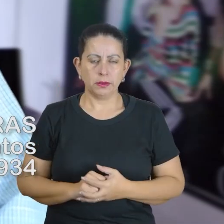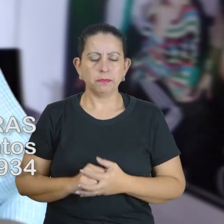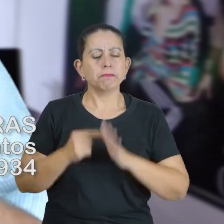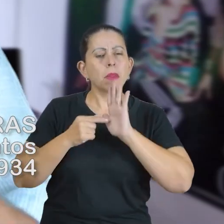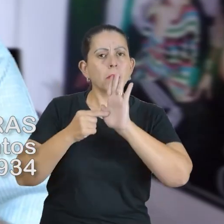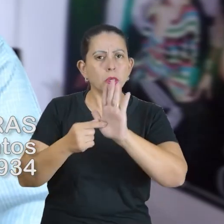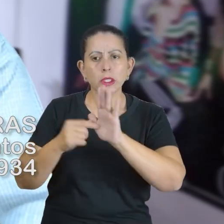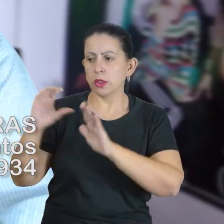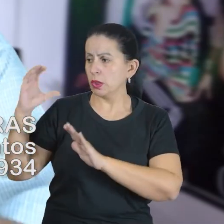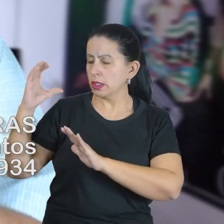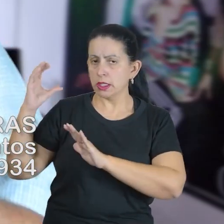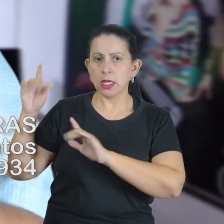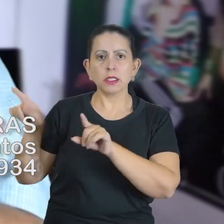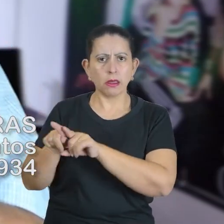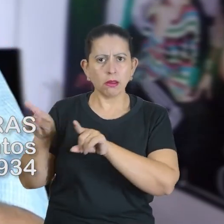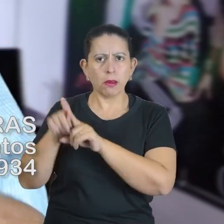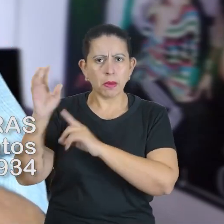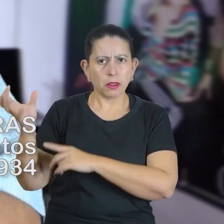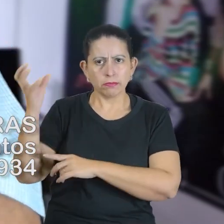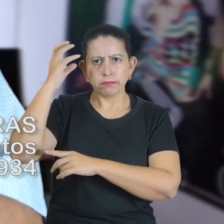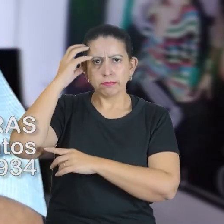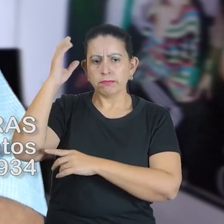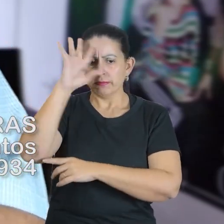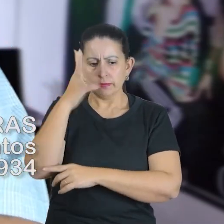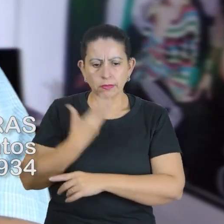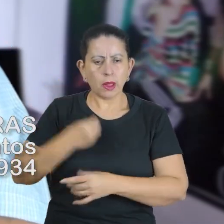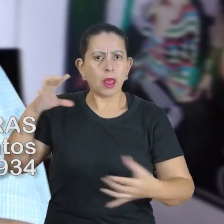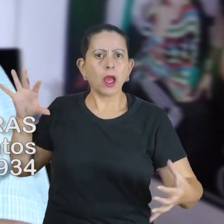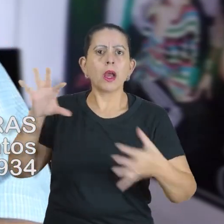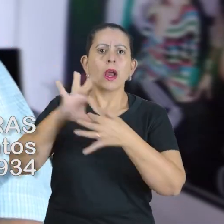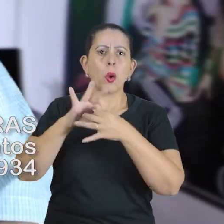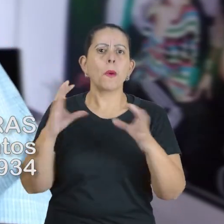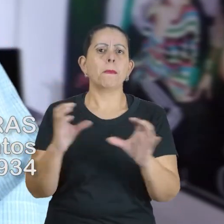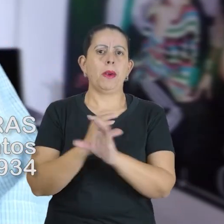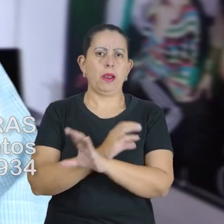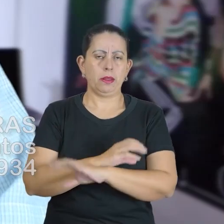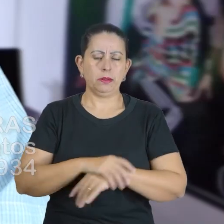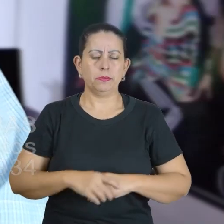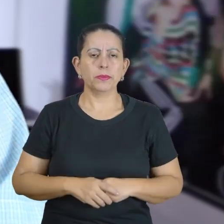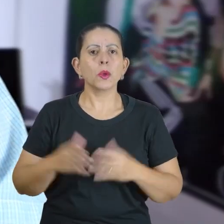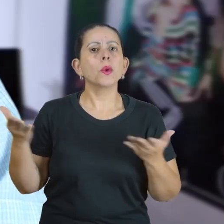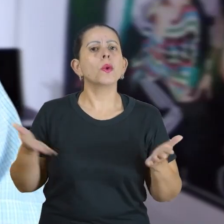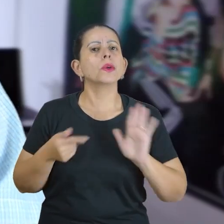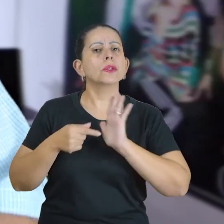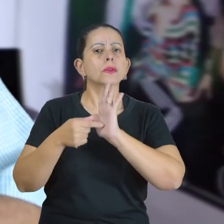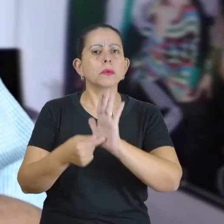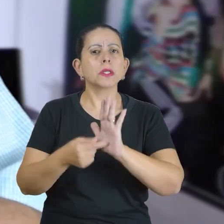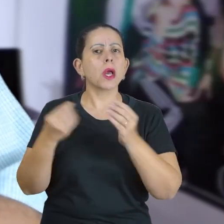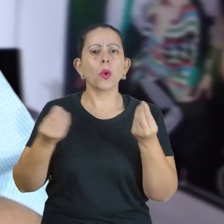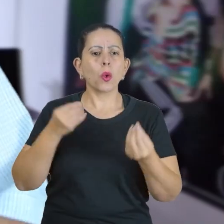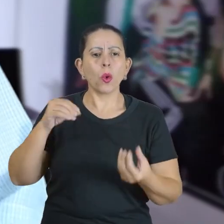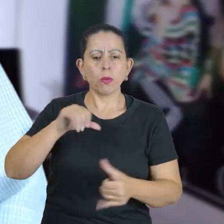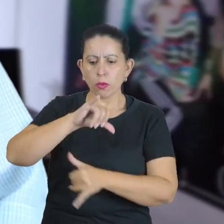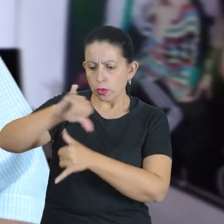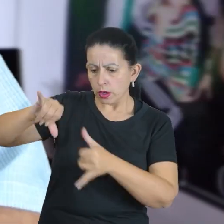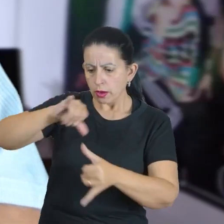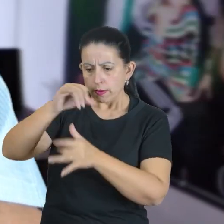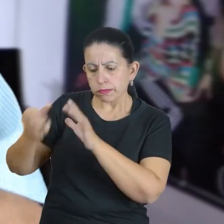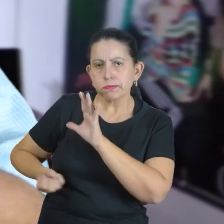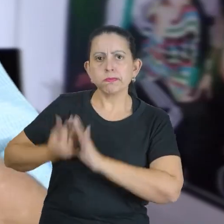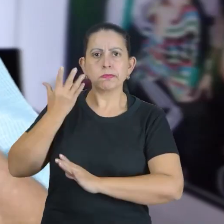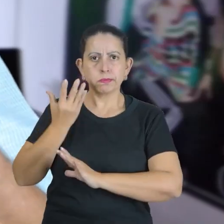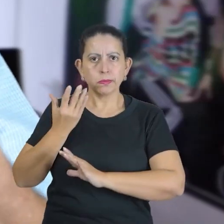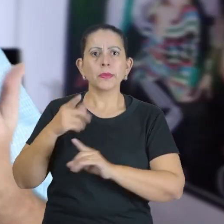mostrando que ciência e espiritualidade se completam. Hoje vou te mostrar como o universo se formou,